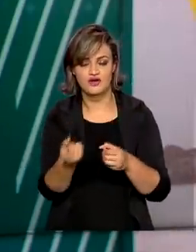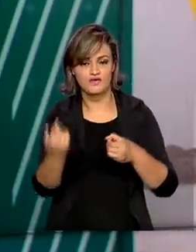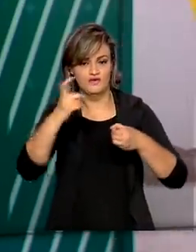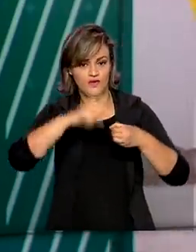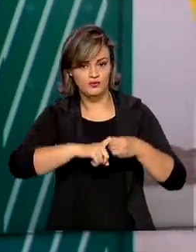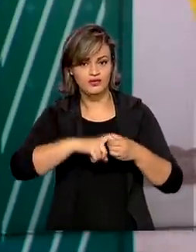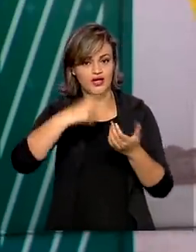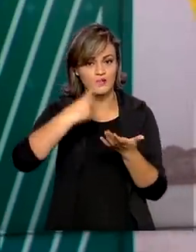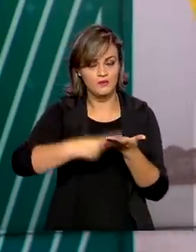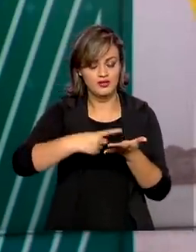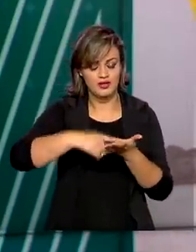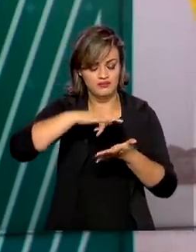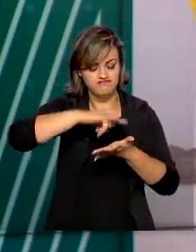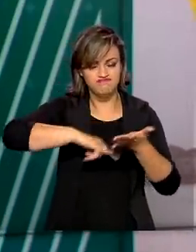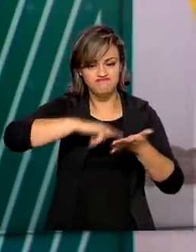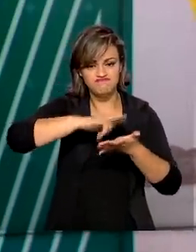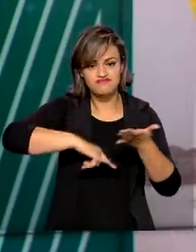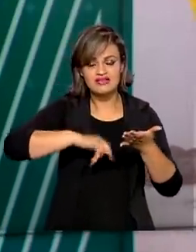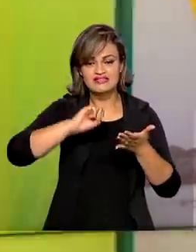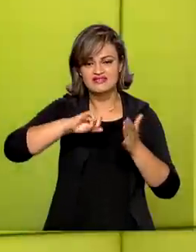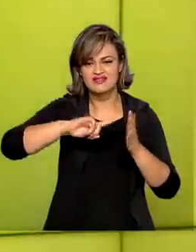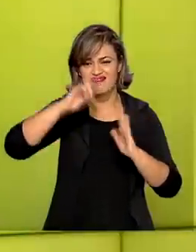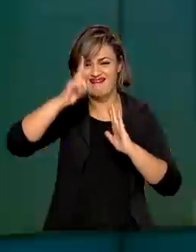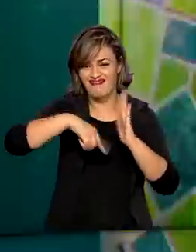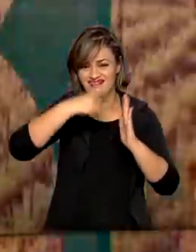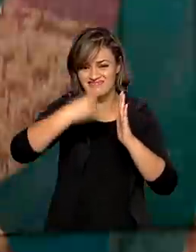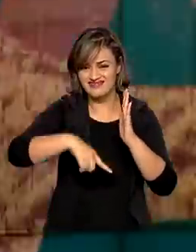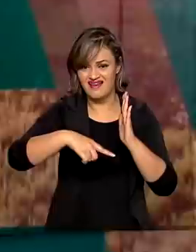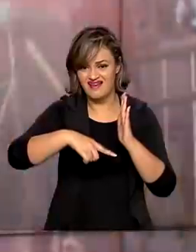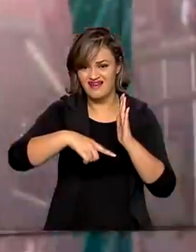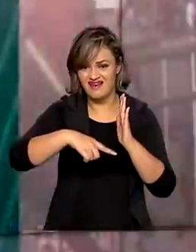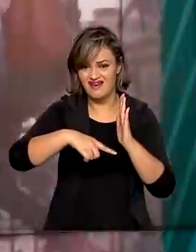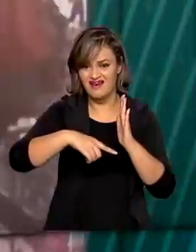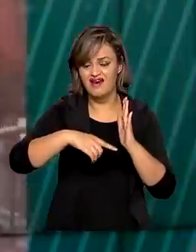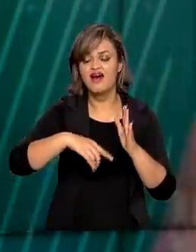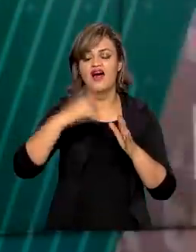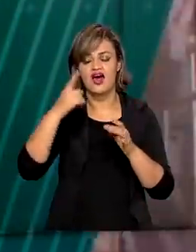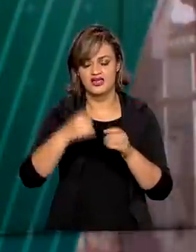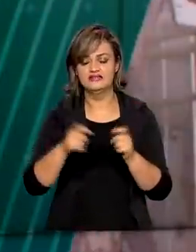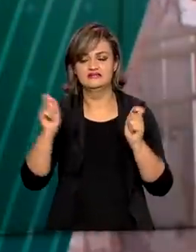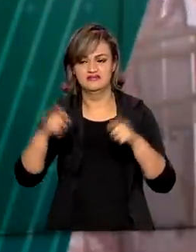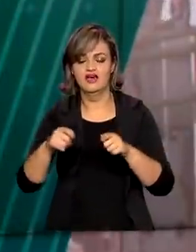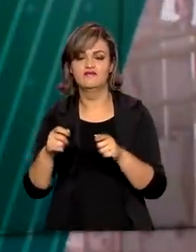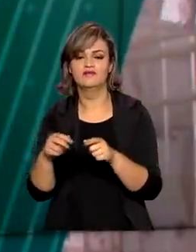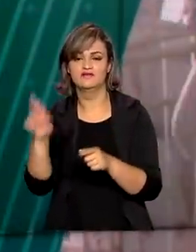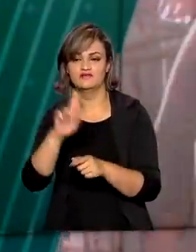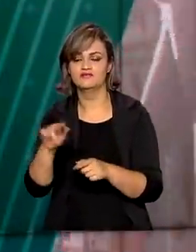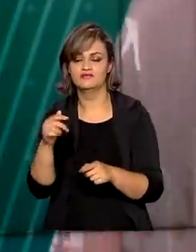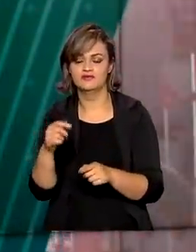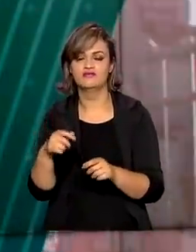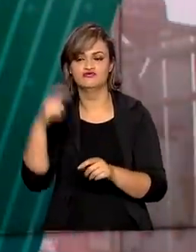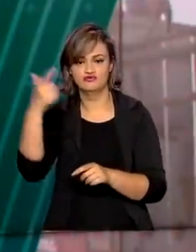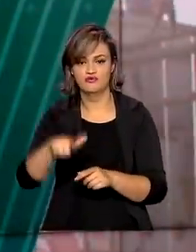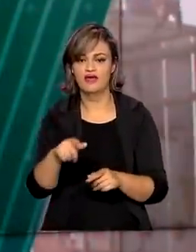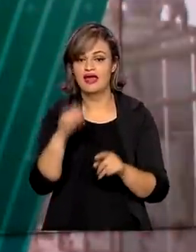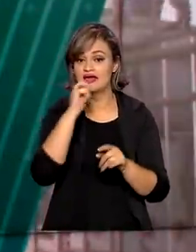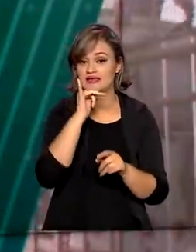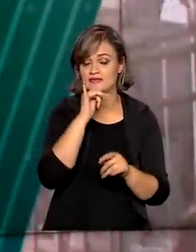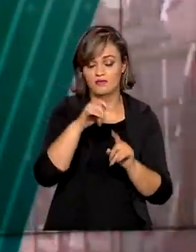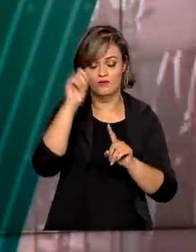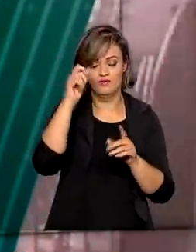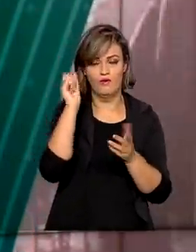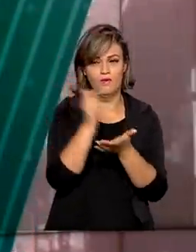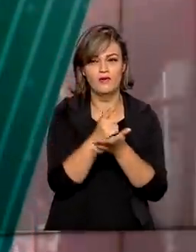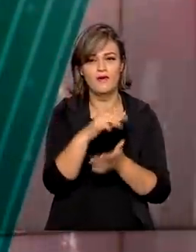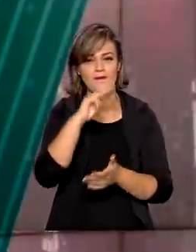e remarcação de passagens aéreas para voos cancelados durante a pandemia. As passagens compradas entre março do ano passado e dezembro